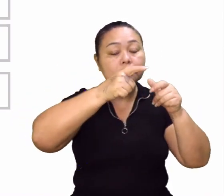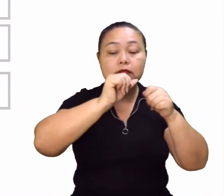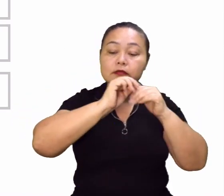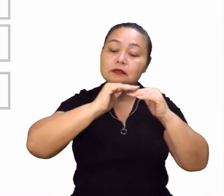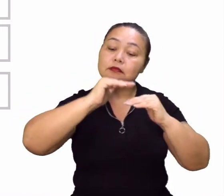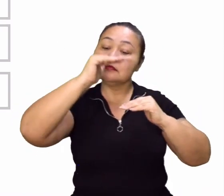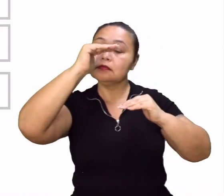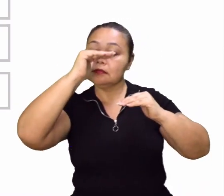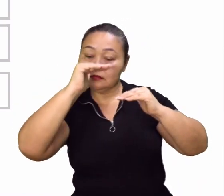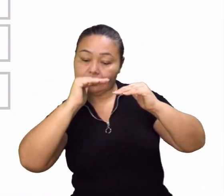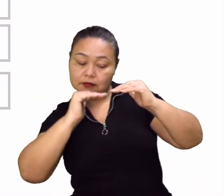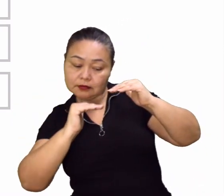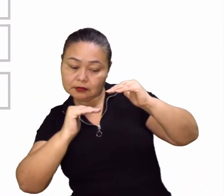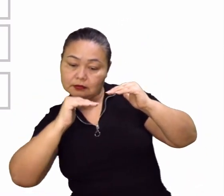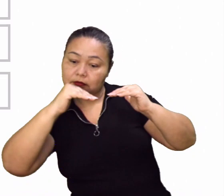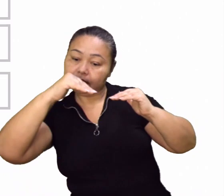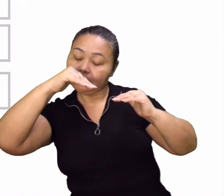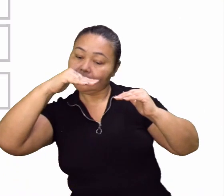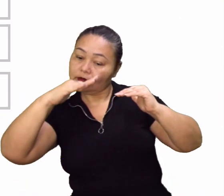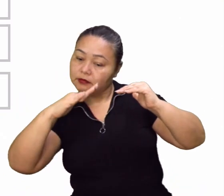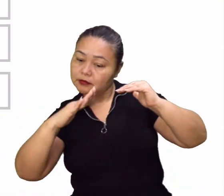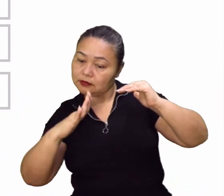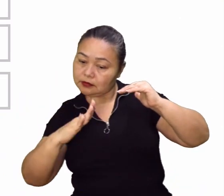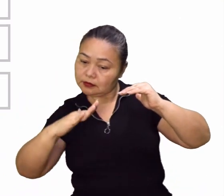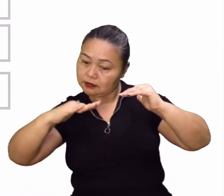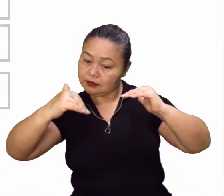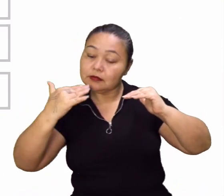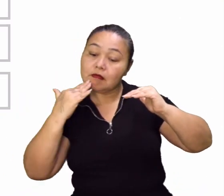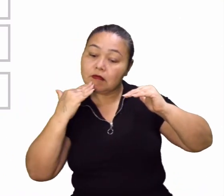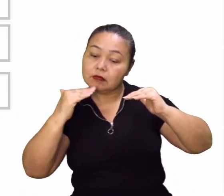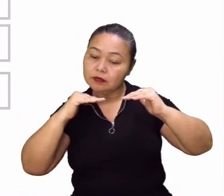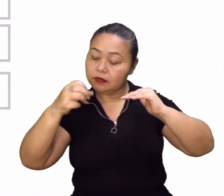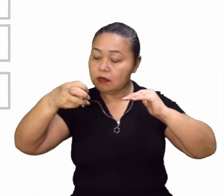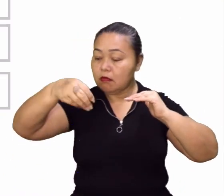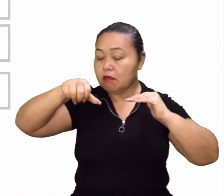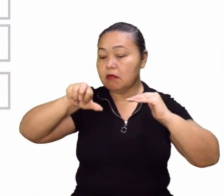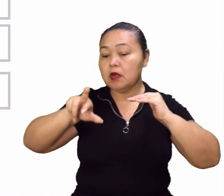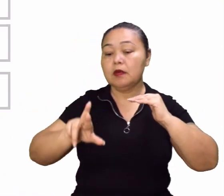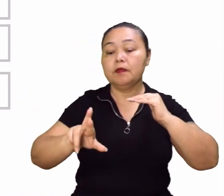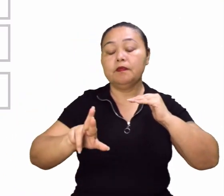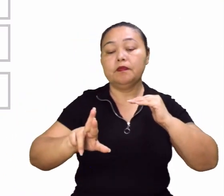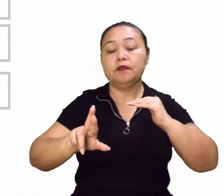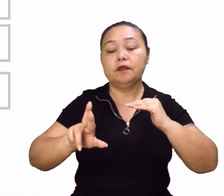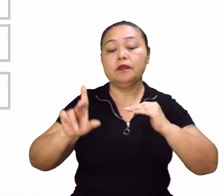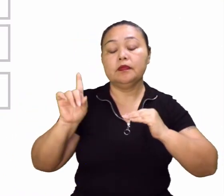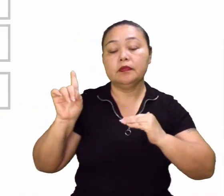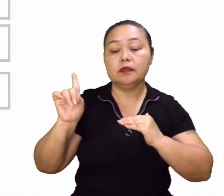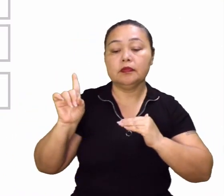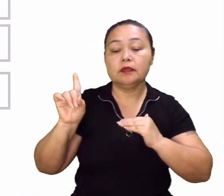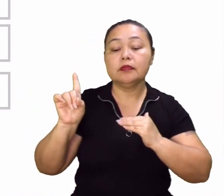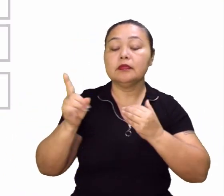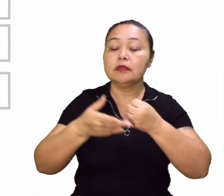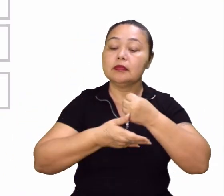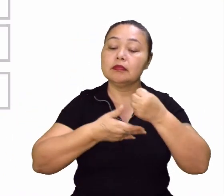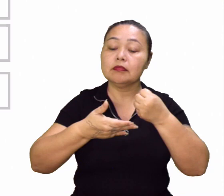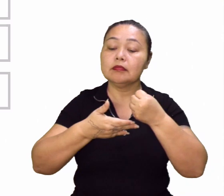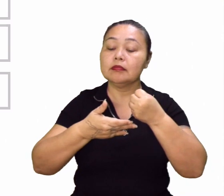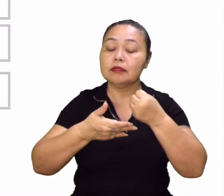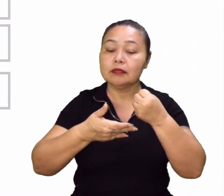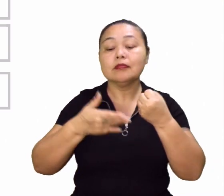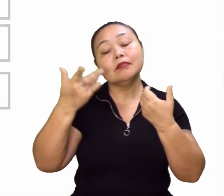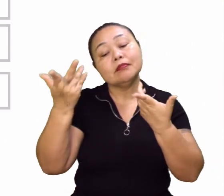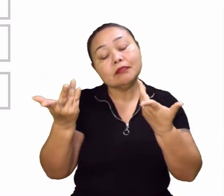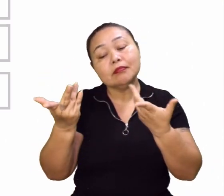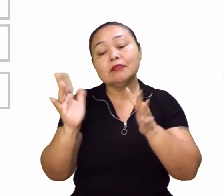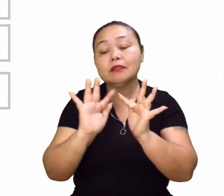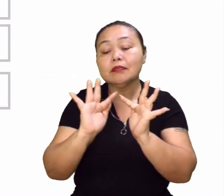mais altos, mais baixos, aqueles que estão ao nível do mar. Muito bem. E o básico, que